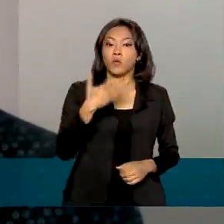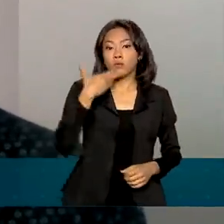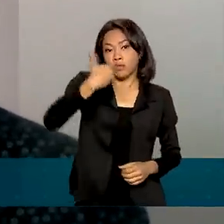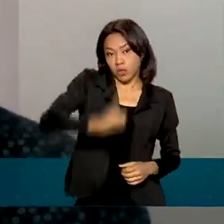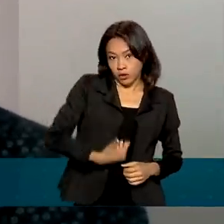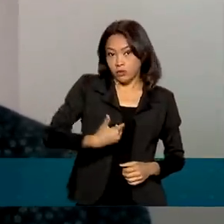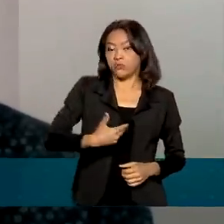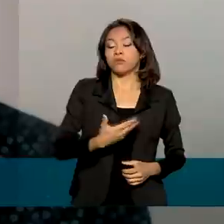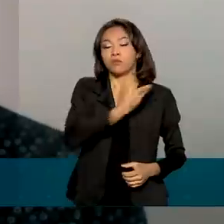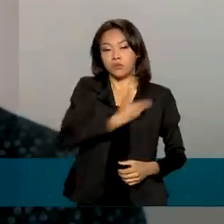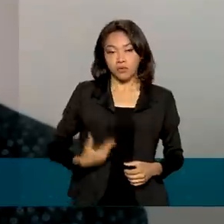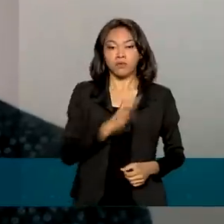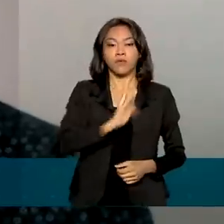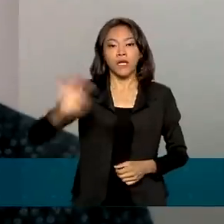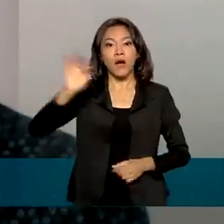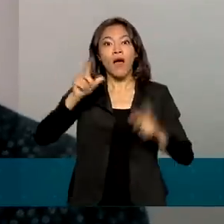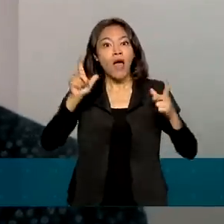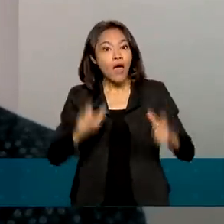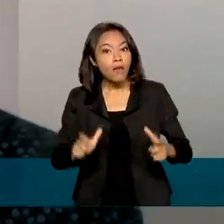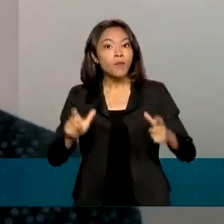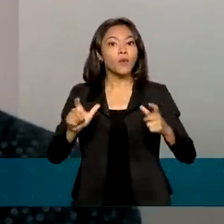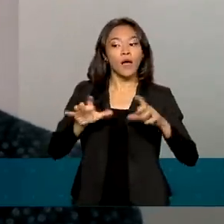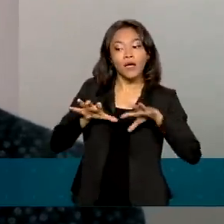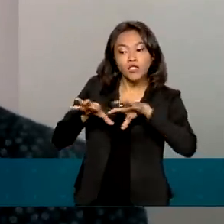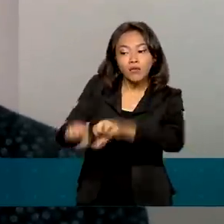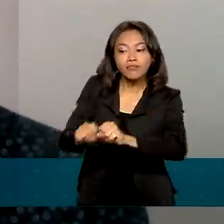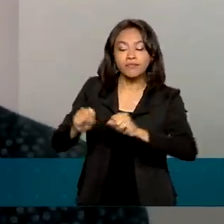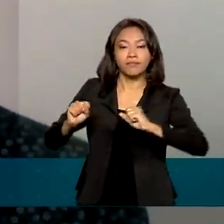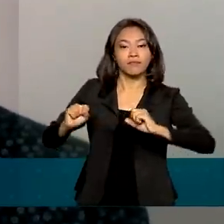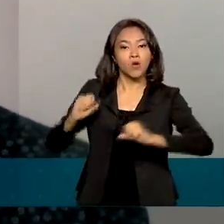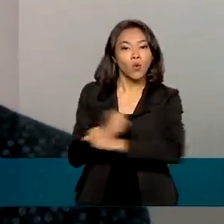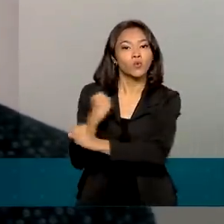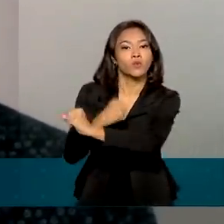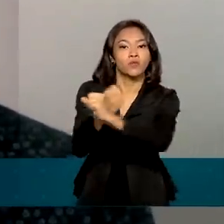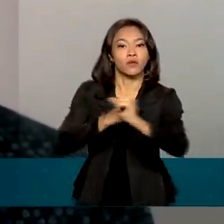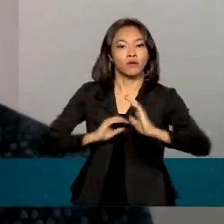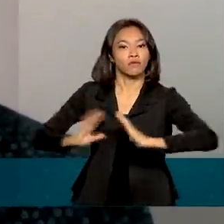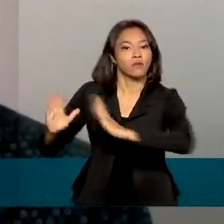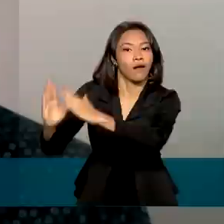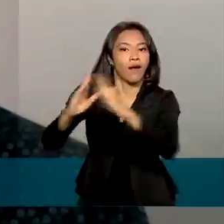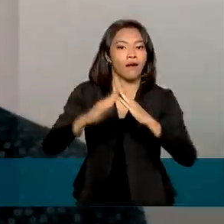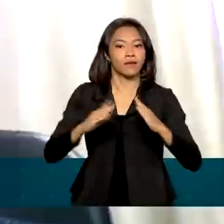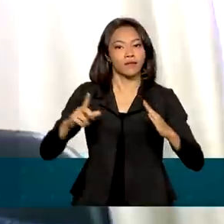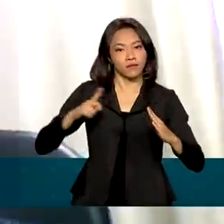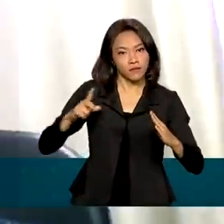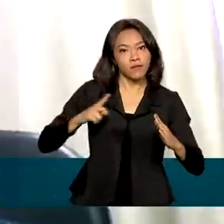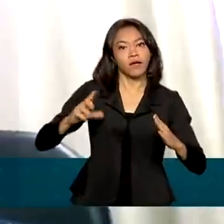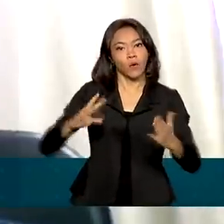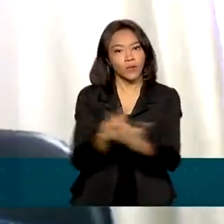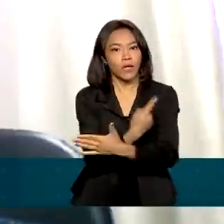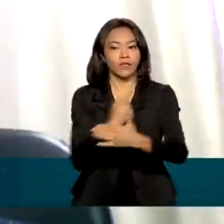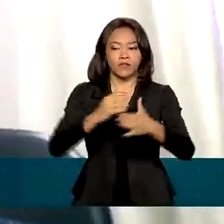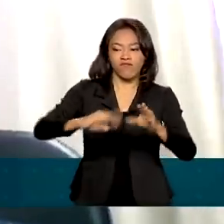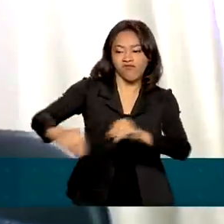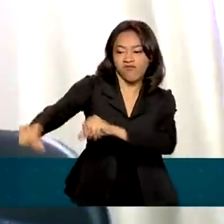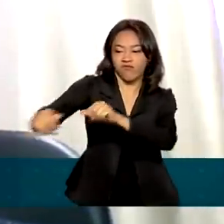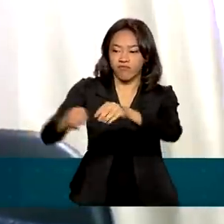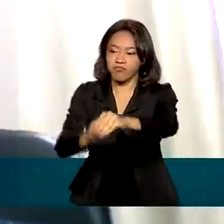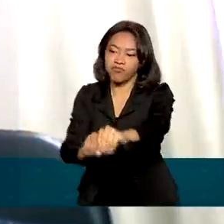áreas ocupadas ou regiões com muita frequência de escorregamento. Nessas regiões,